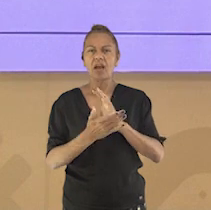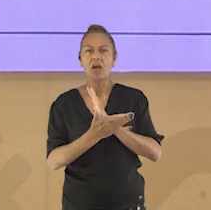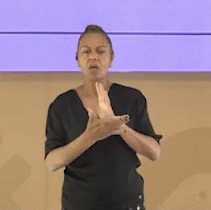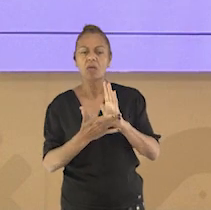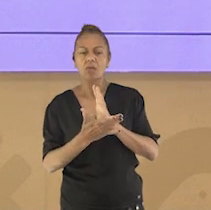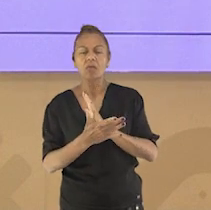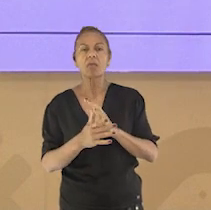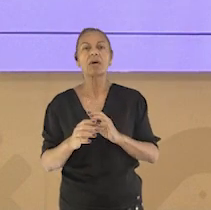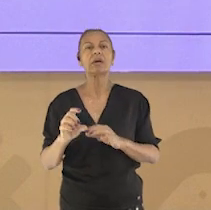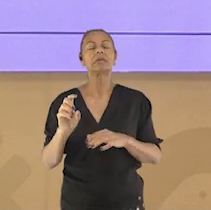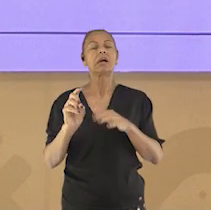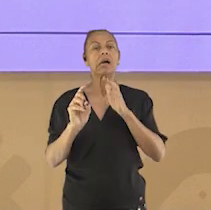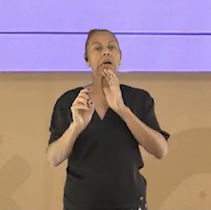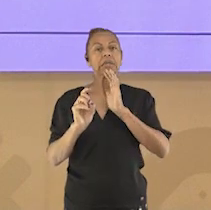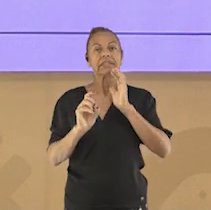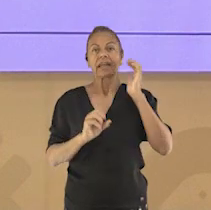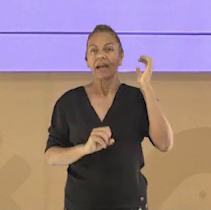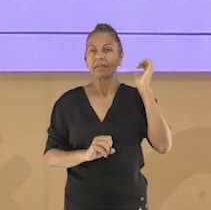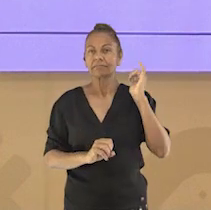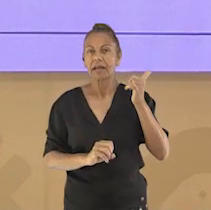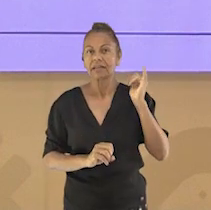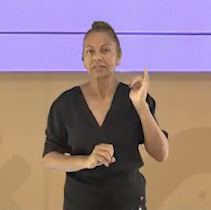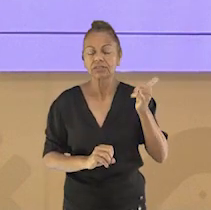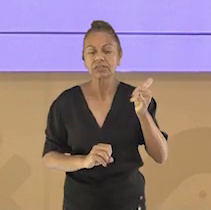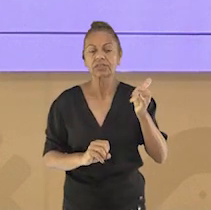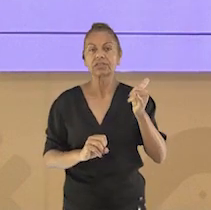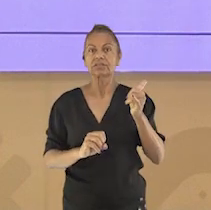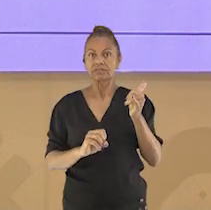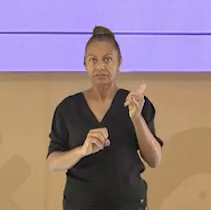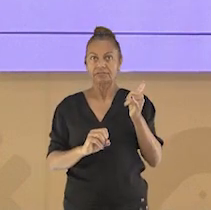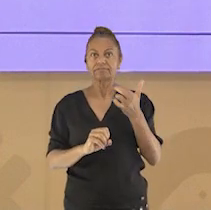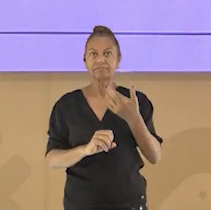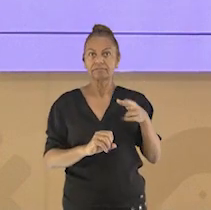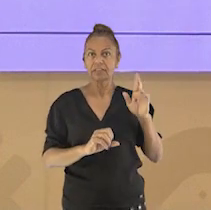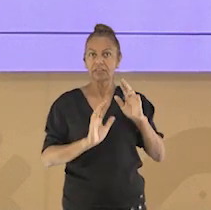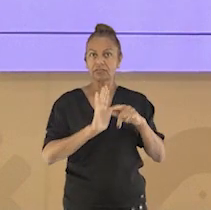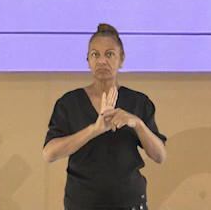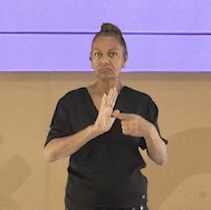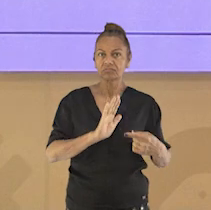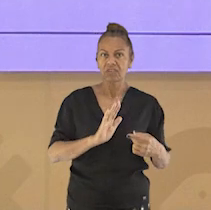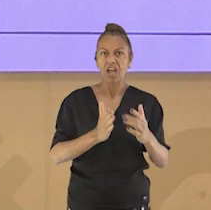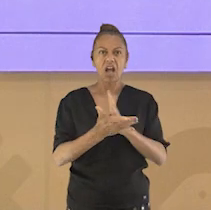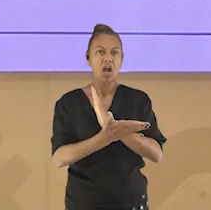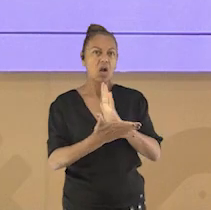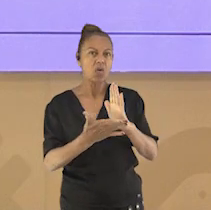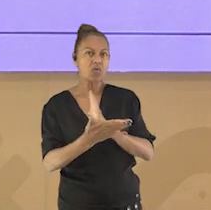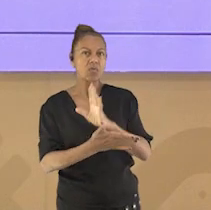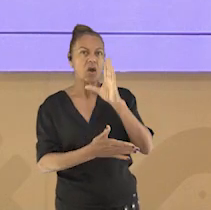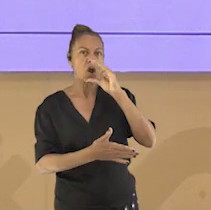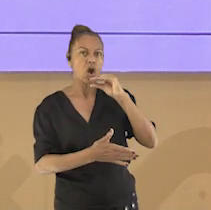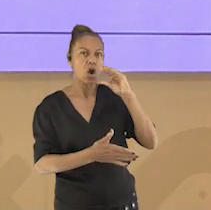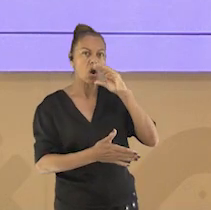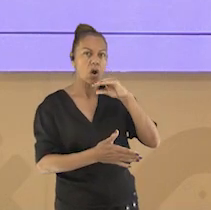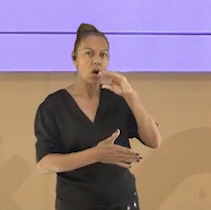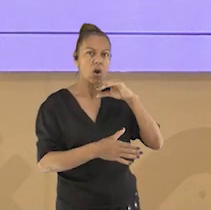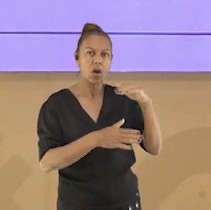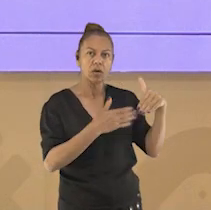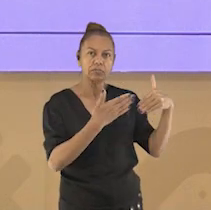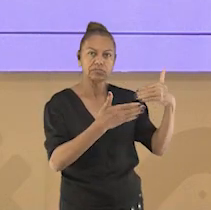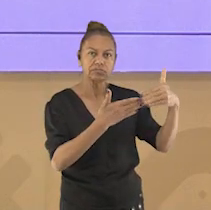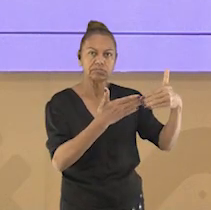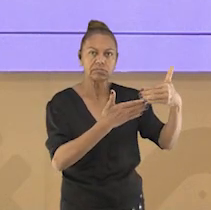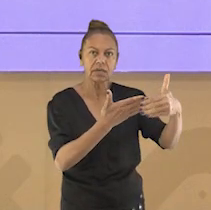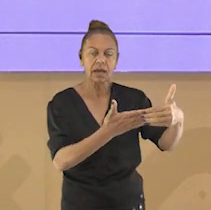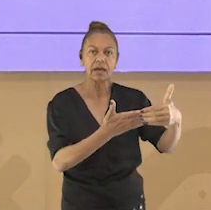foram transmitidas por meio da tradição oral, outras foram escritas e reunidas em livros sagrados. Para despertar o